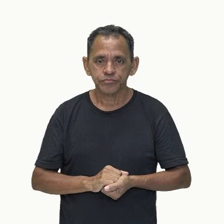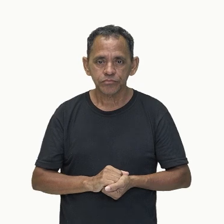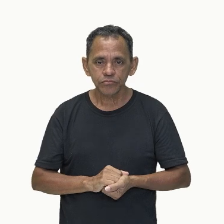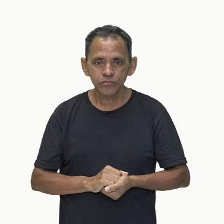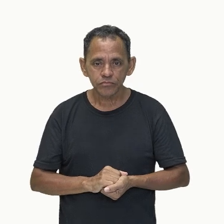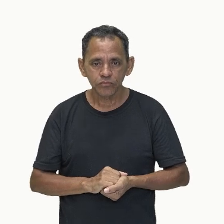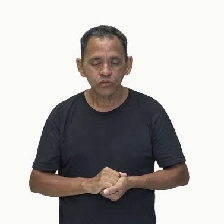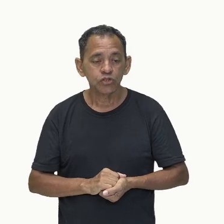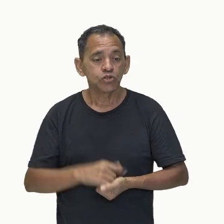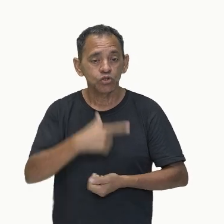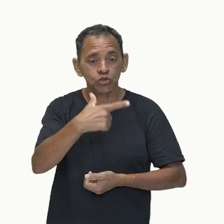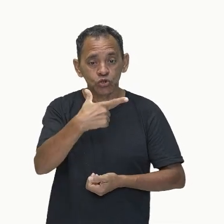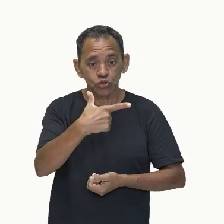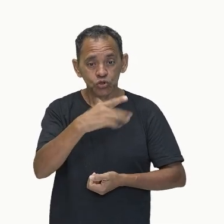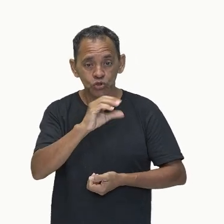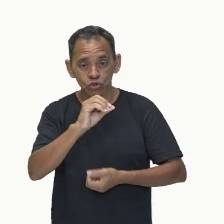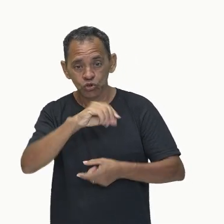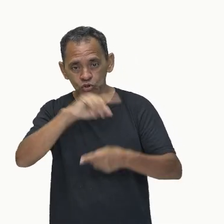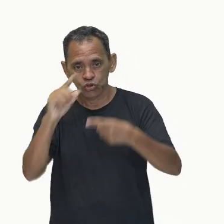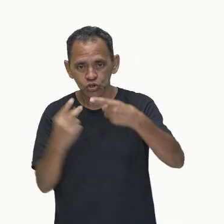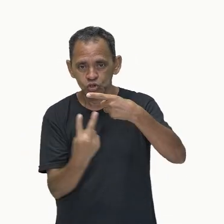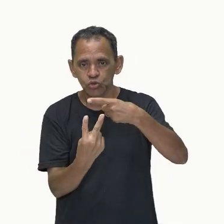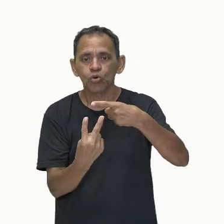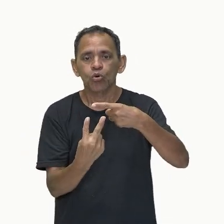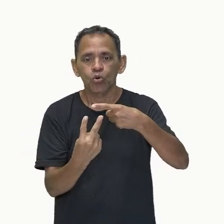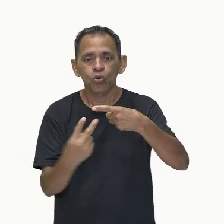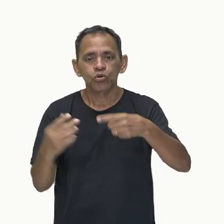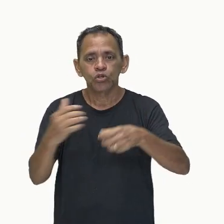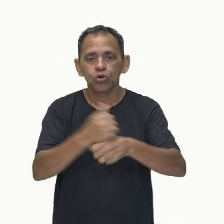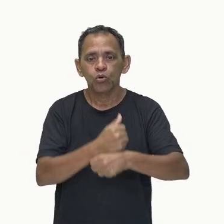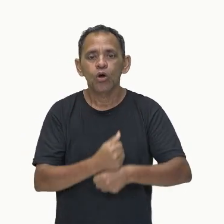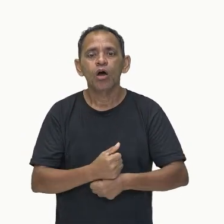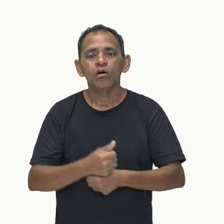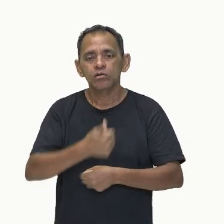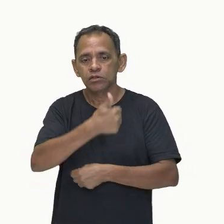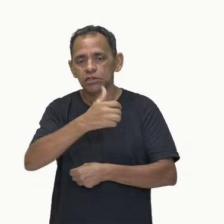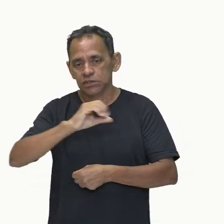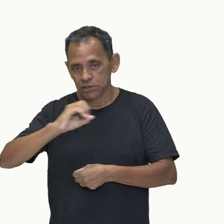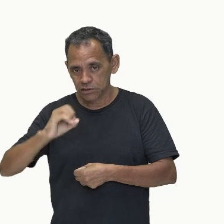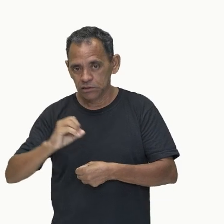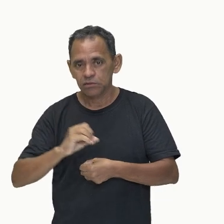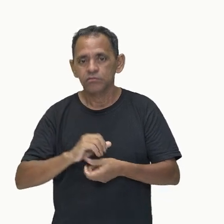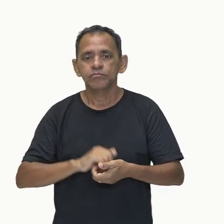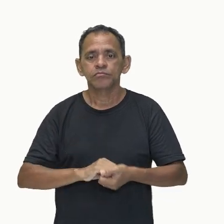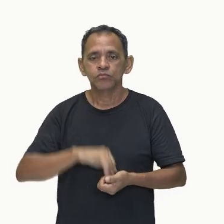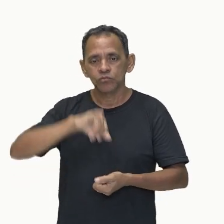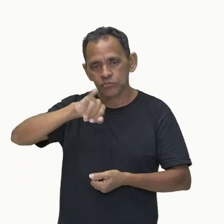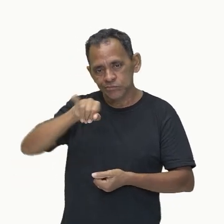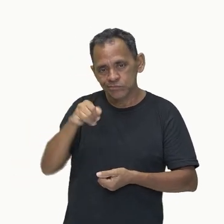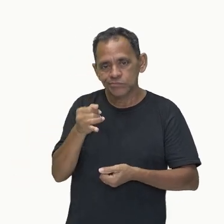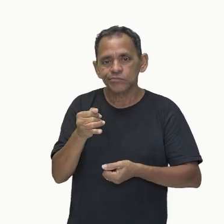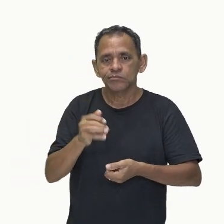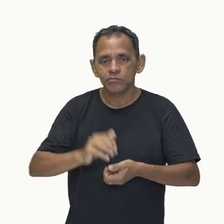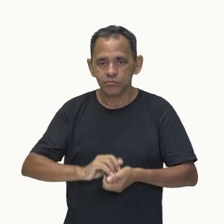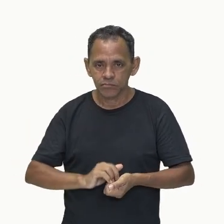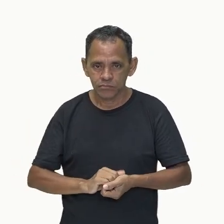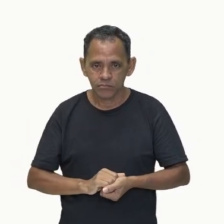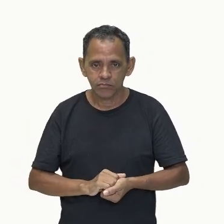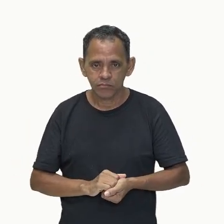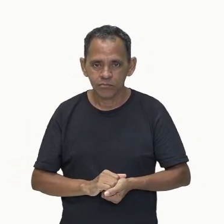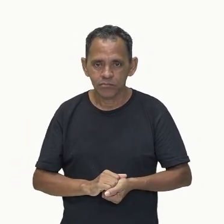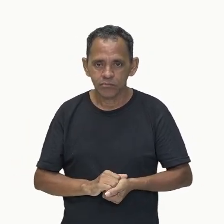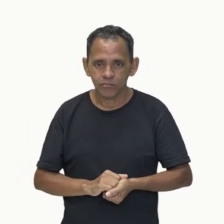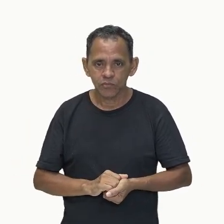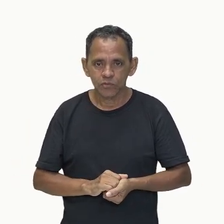joules, tá, gente? Joule, lembrando que é a unidade de energia em geral, tá, gente? Não só de energia cinética.